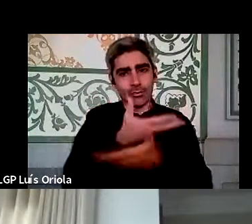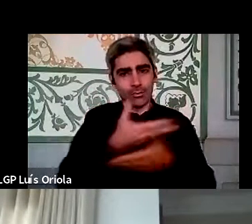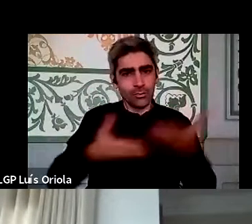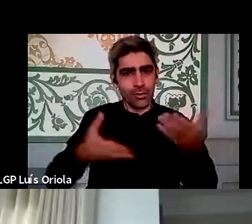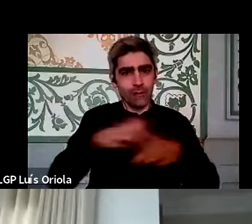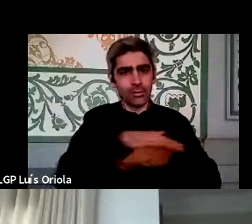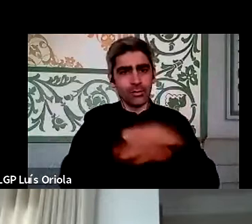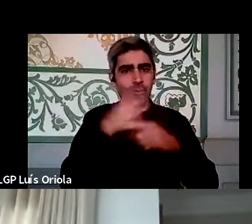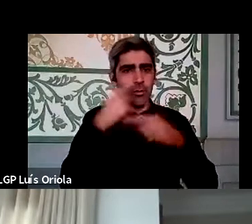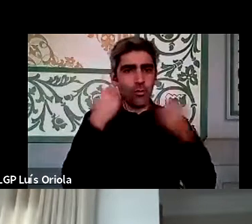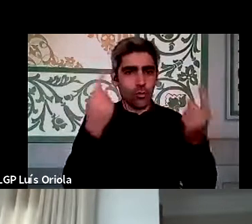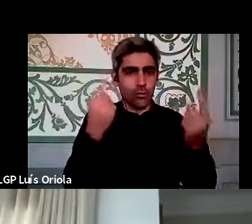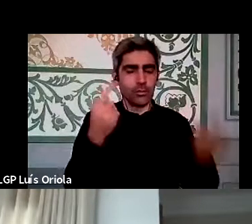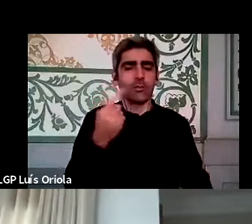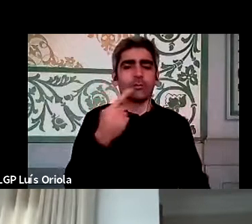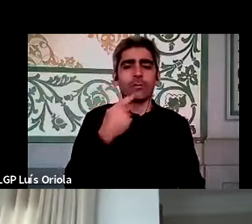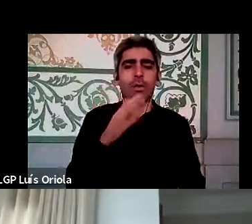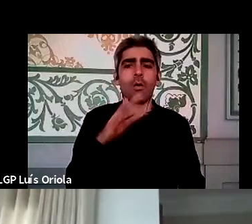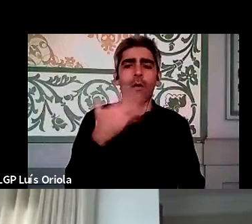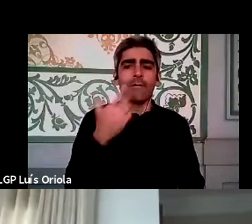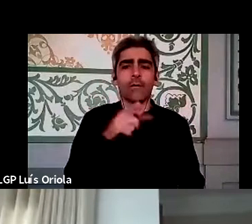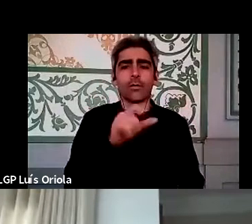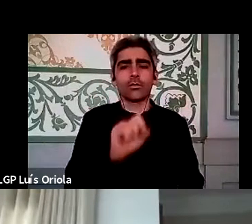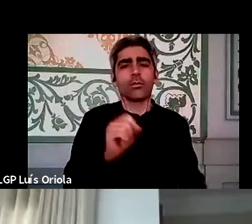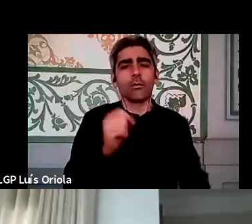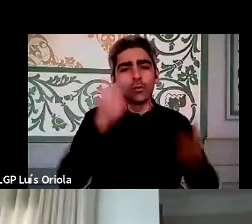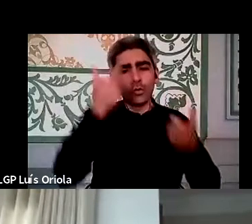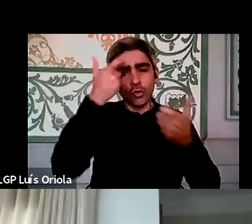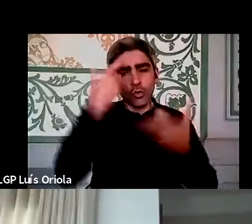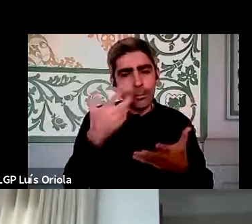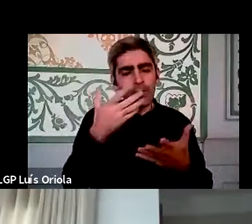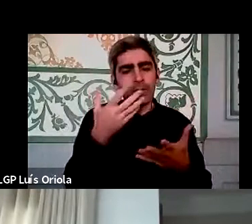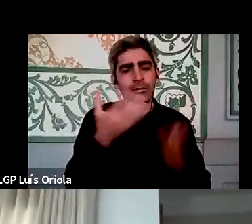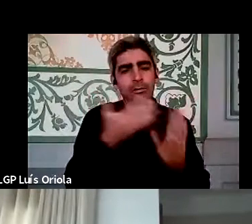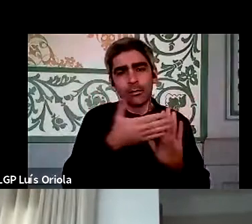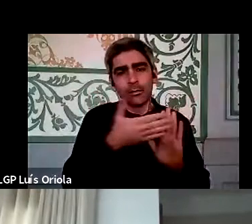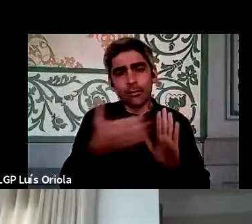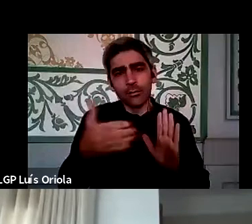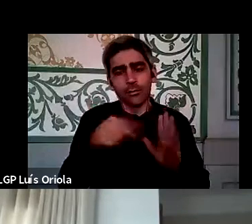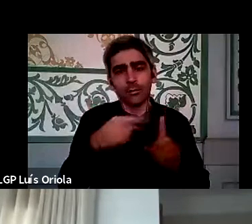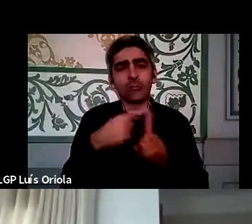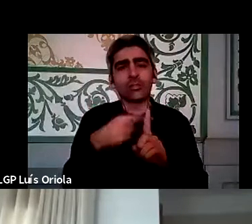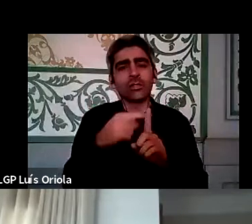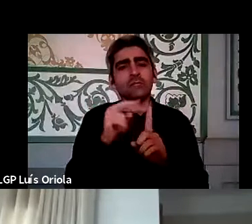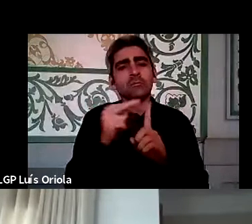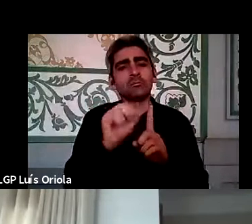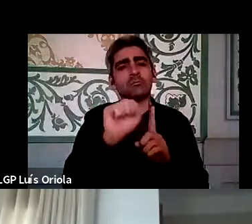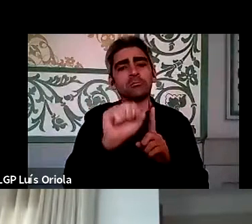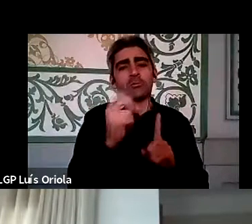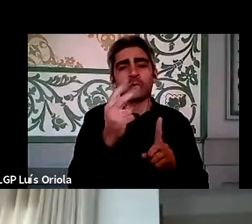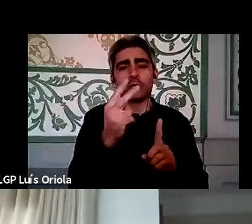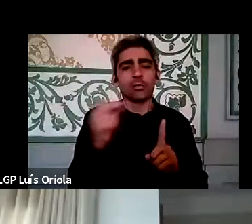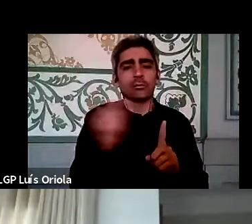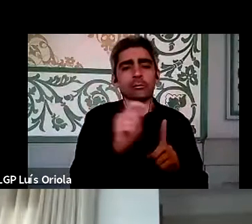foi a sua eventualmente maior surpresa, positiva, digo eu, nestes dois meses